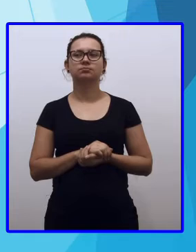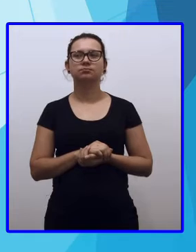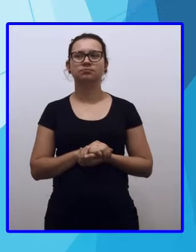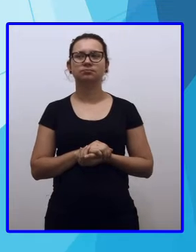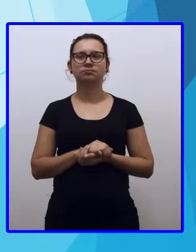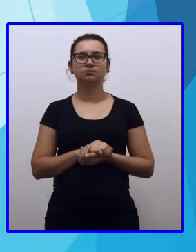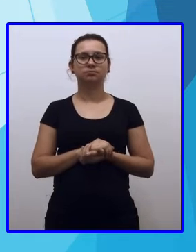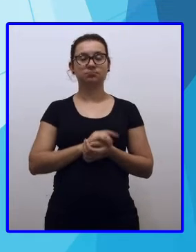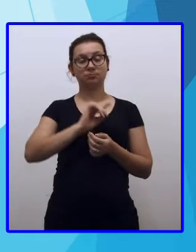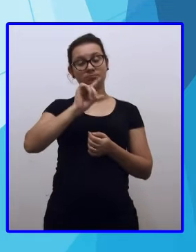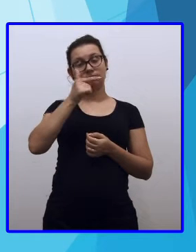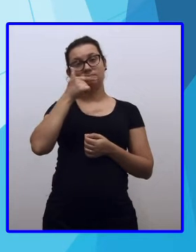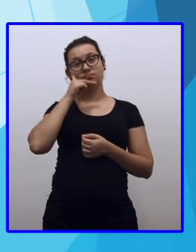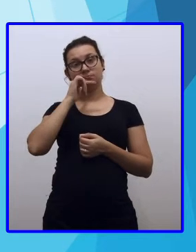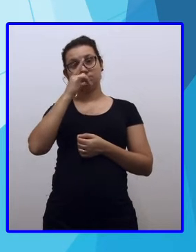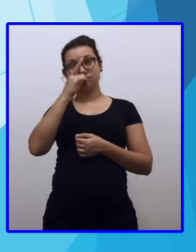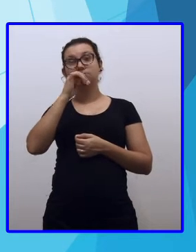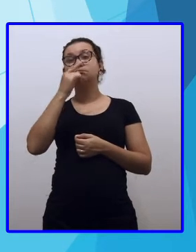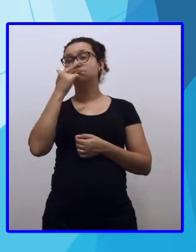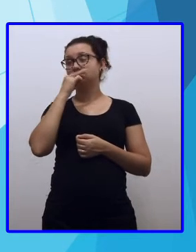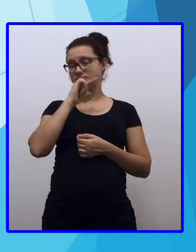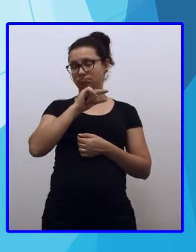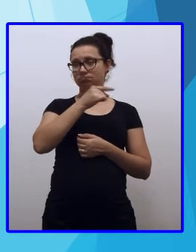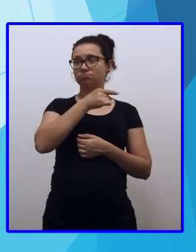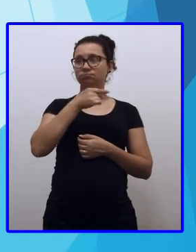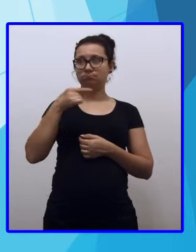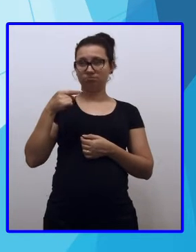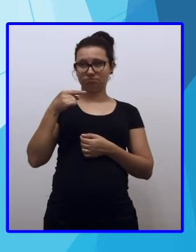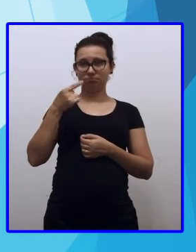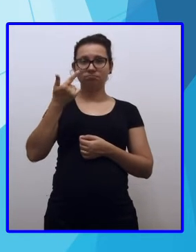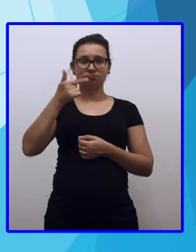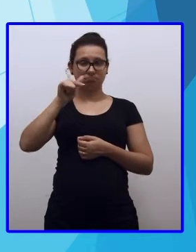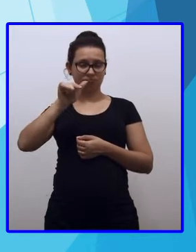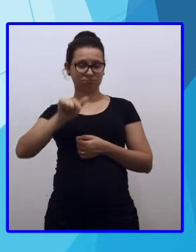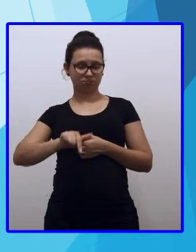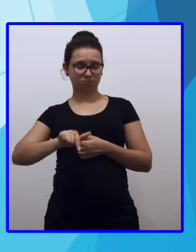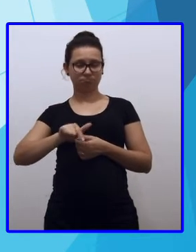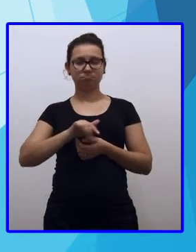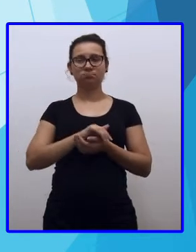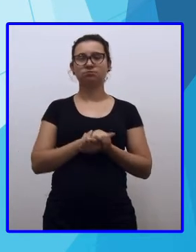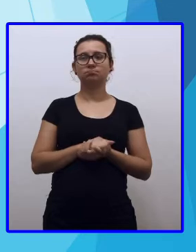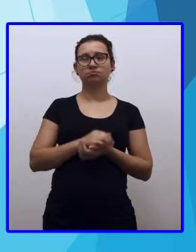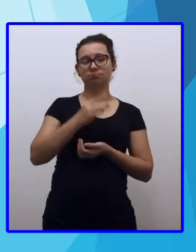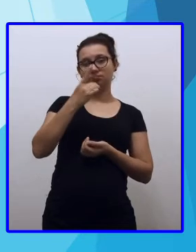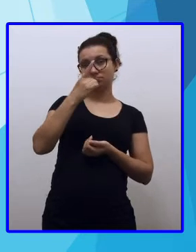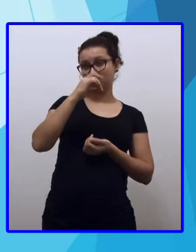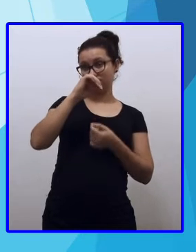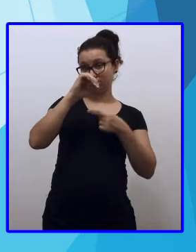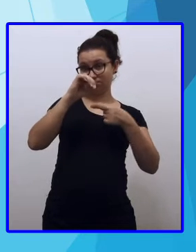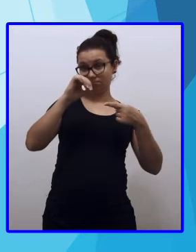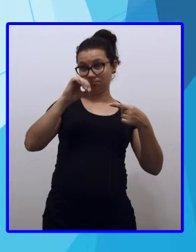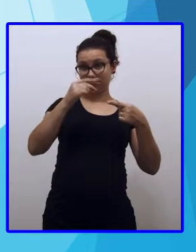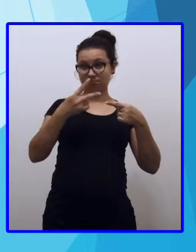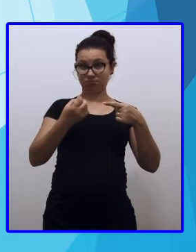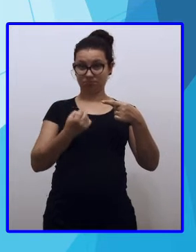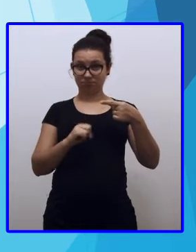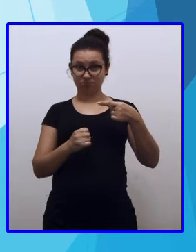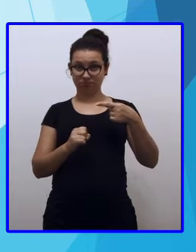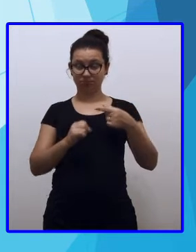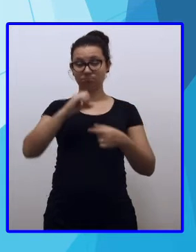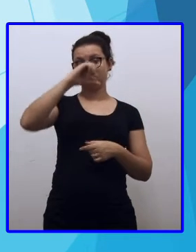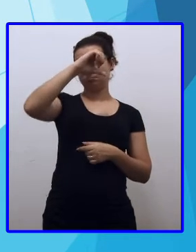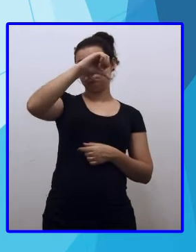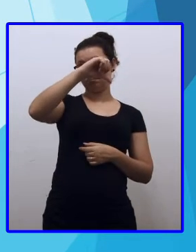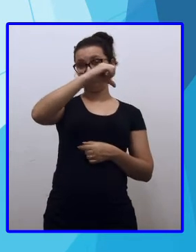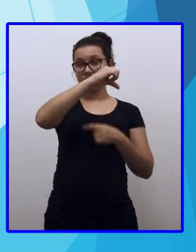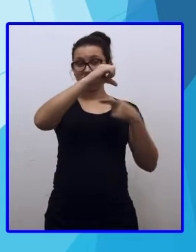Aí, ganha dez. Consigo fazer a troca novamente. Dez menos dois, oito. Nove